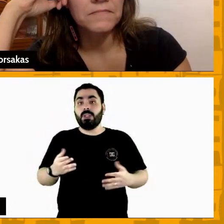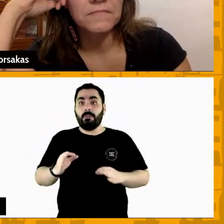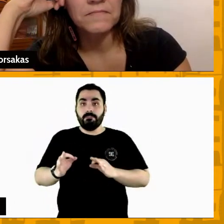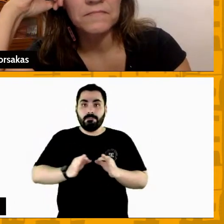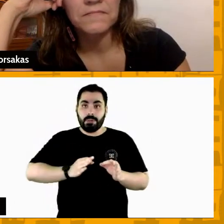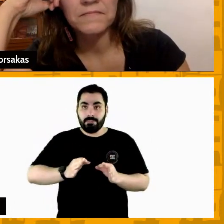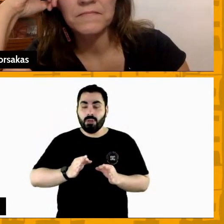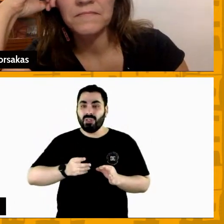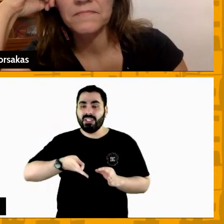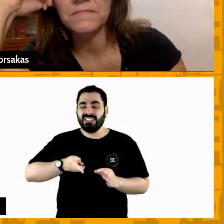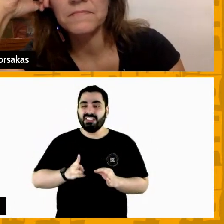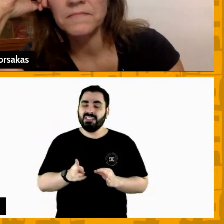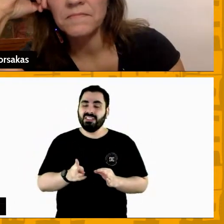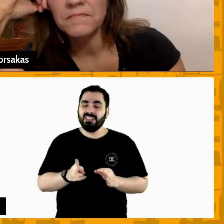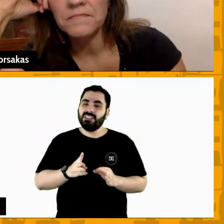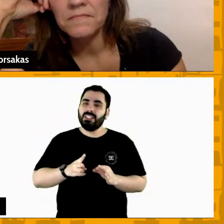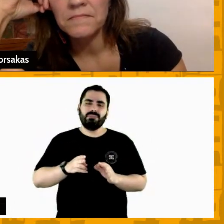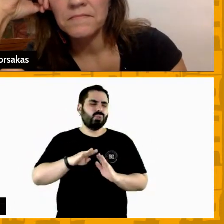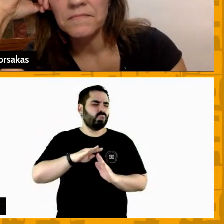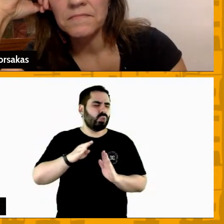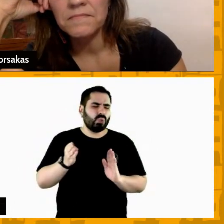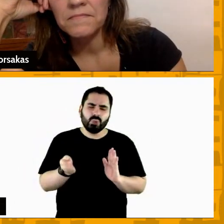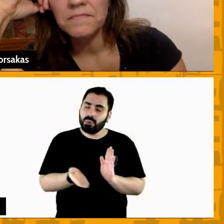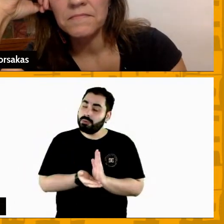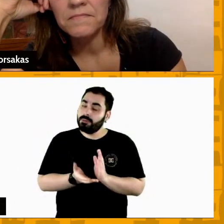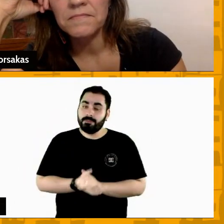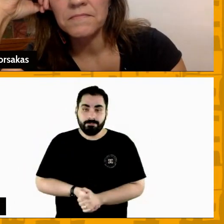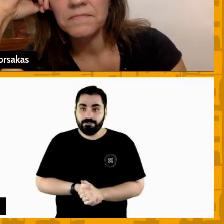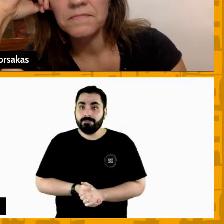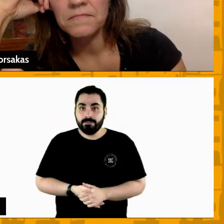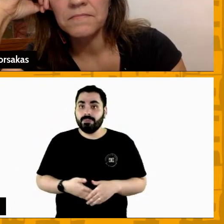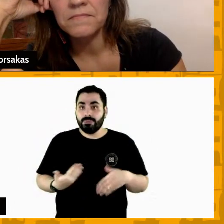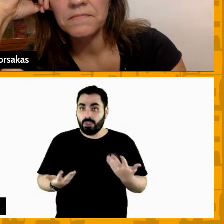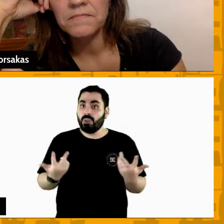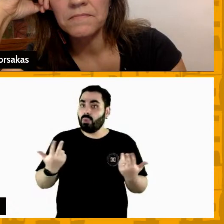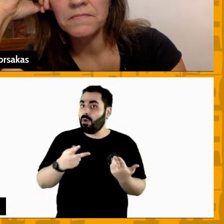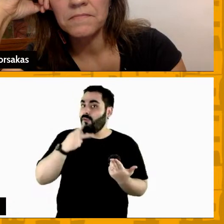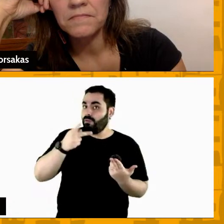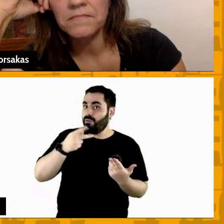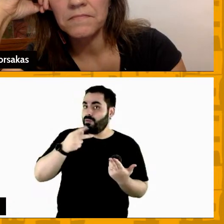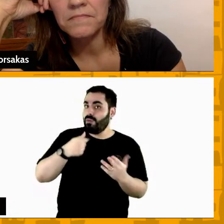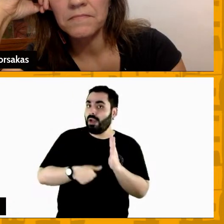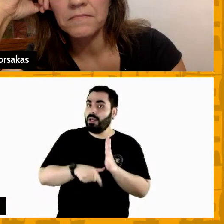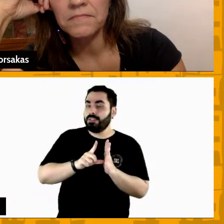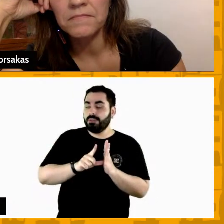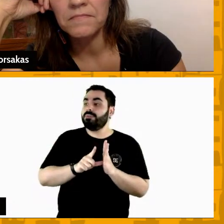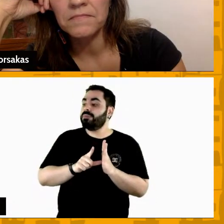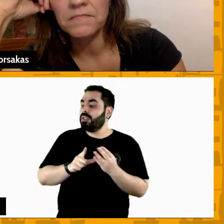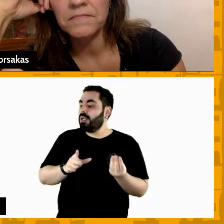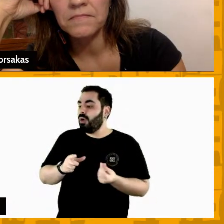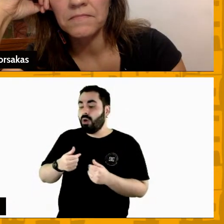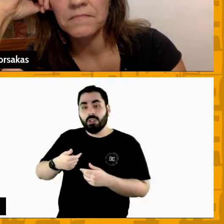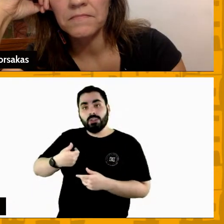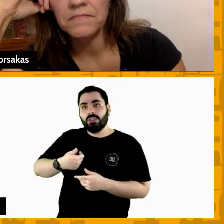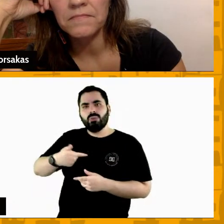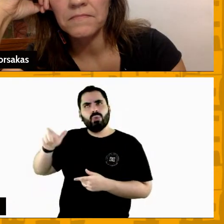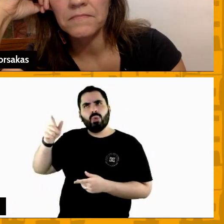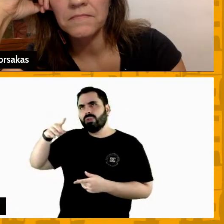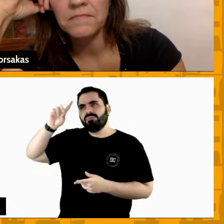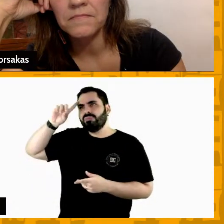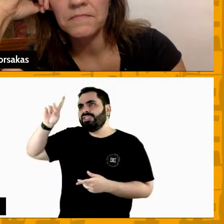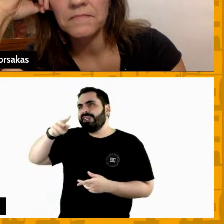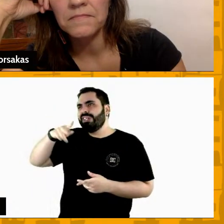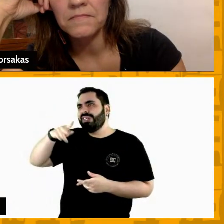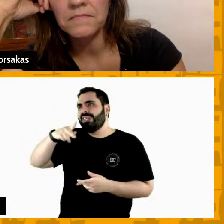total daquilo que a gente tem que fazer como eu disse antes por exemplo outro dia eu tirei um atleta e ele